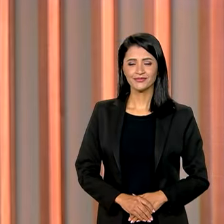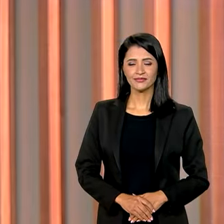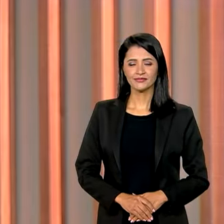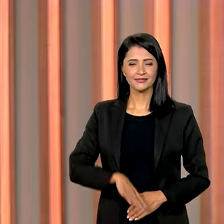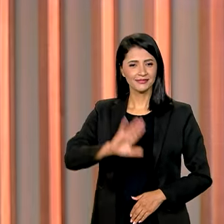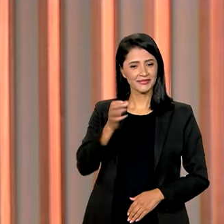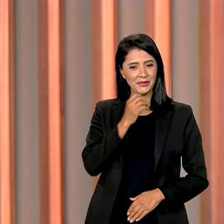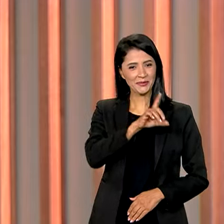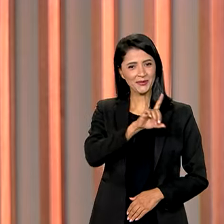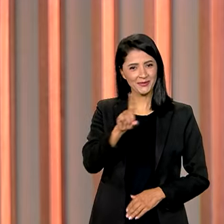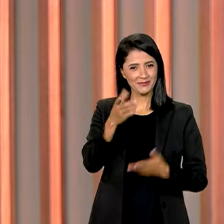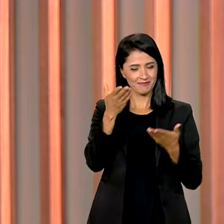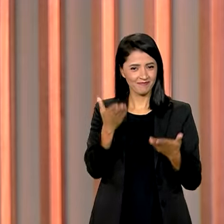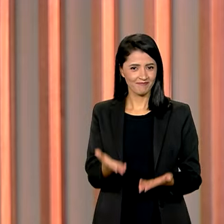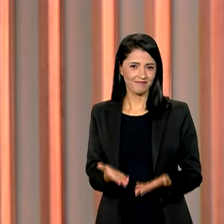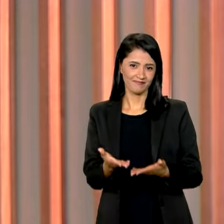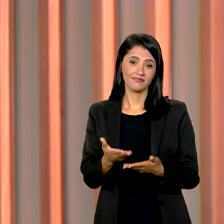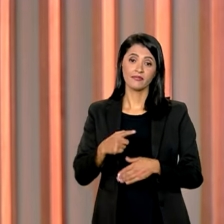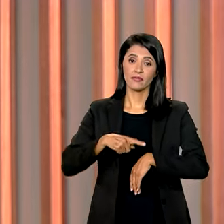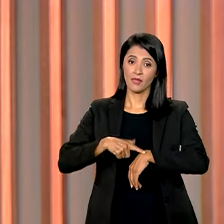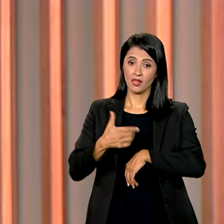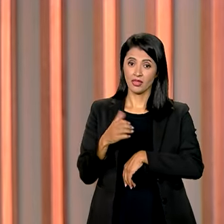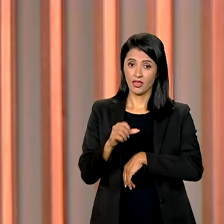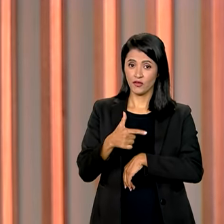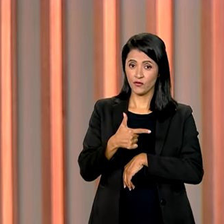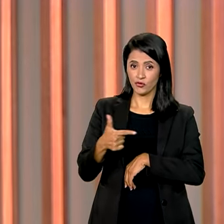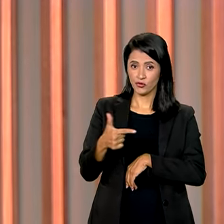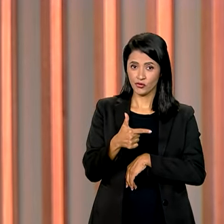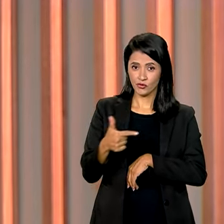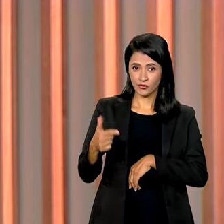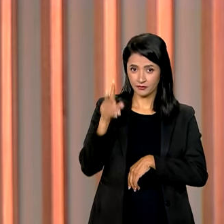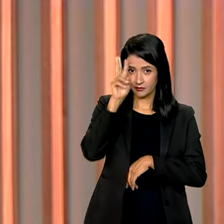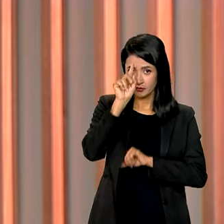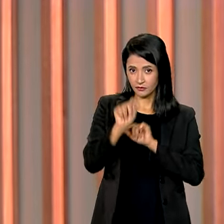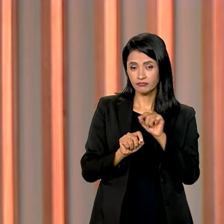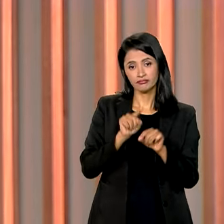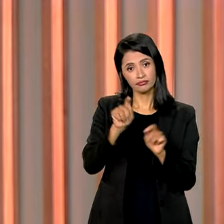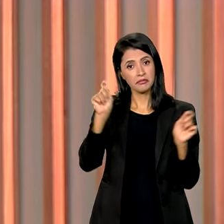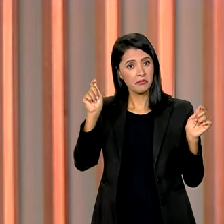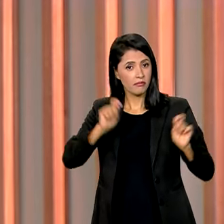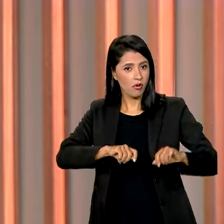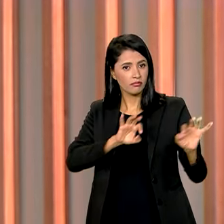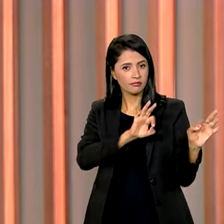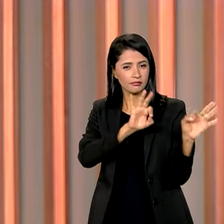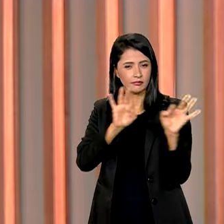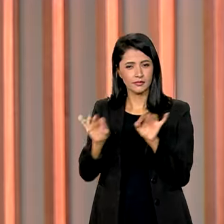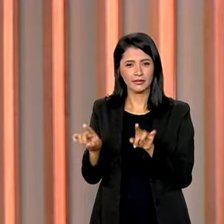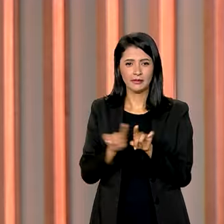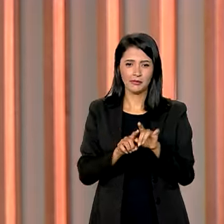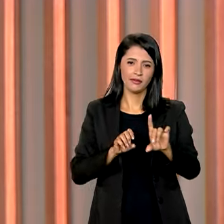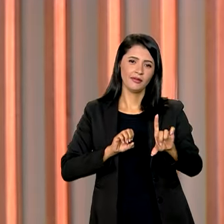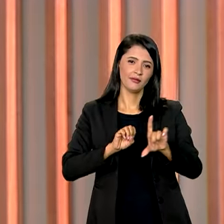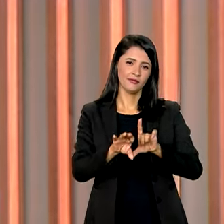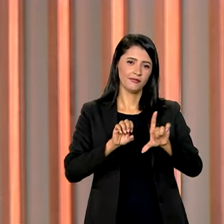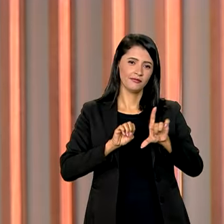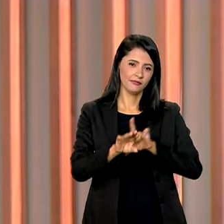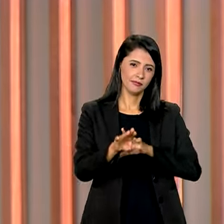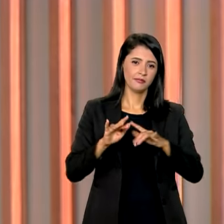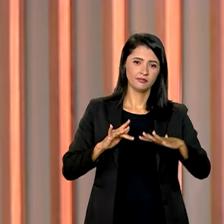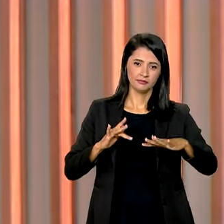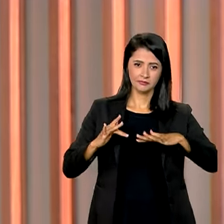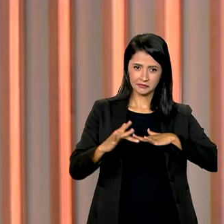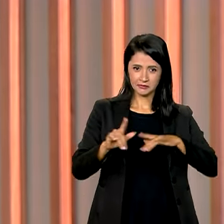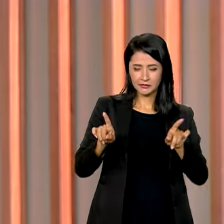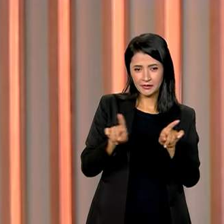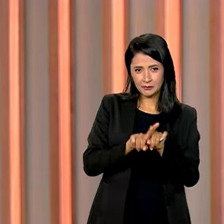Olá, muito bom dia. Agora 10 horas e 22 minutos. Lembrando que você pode nos acompanhar também ao vivo pelas nossas